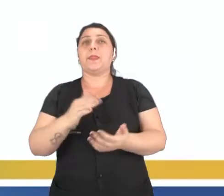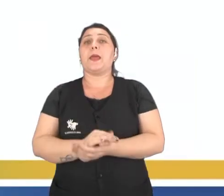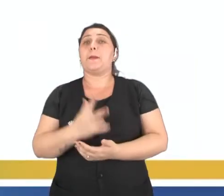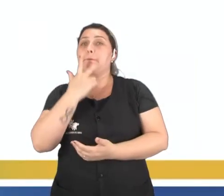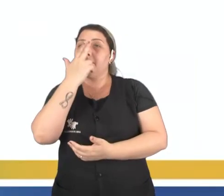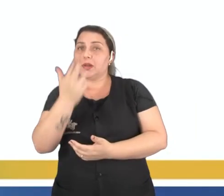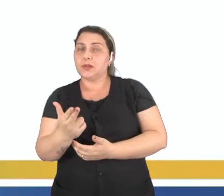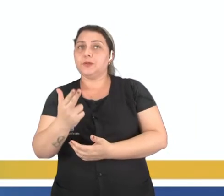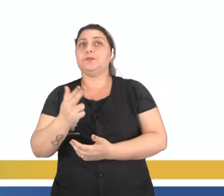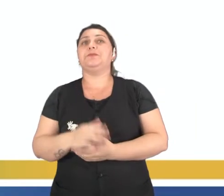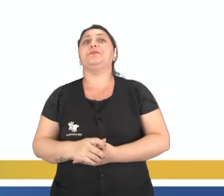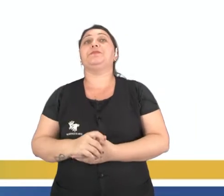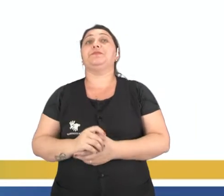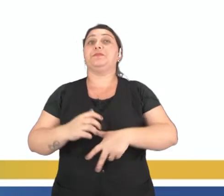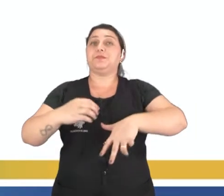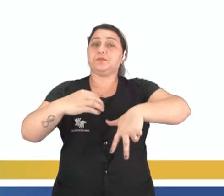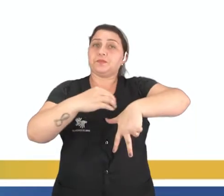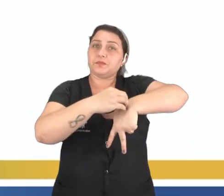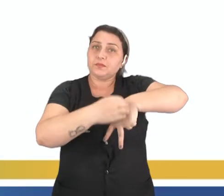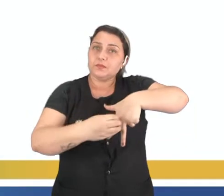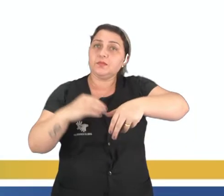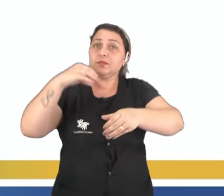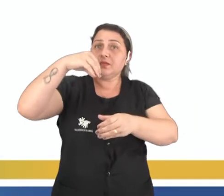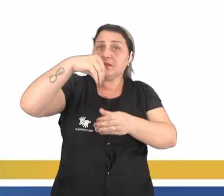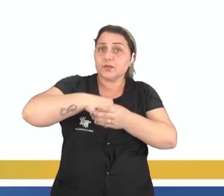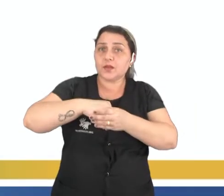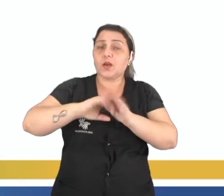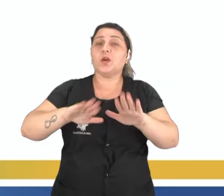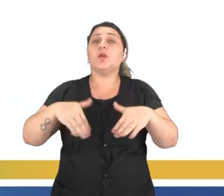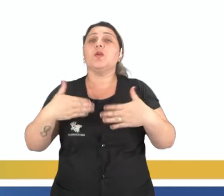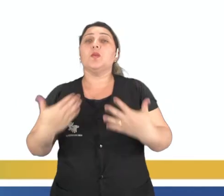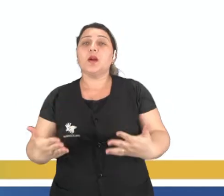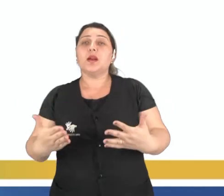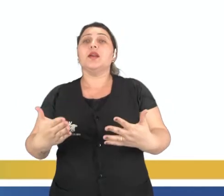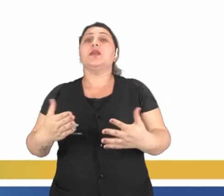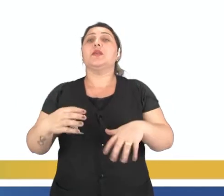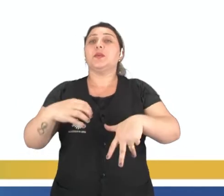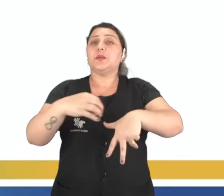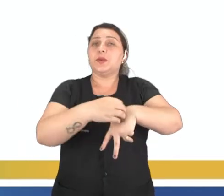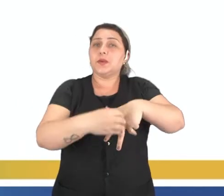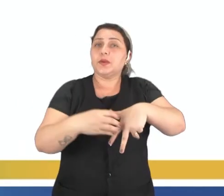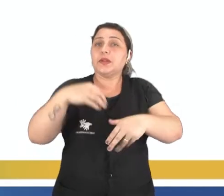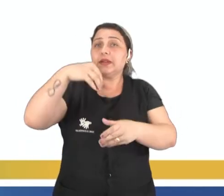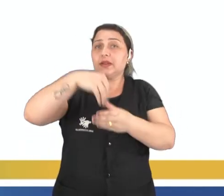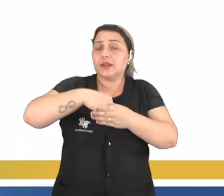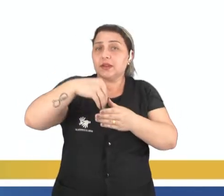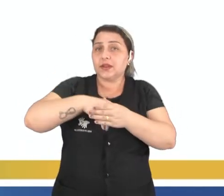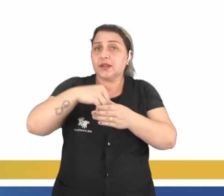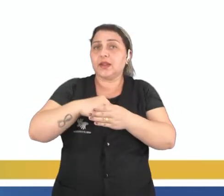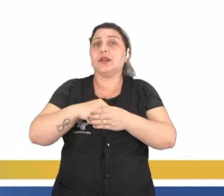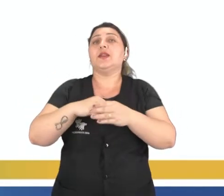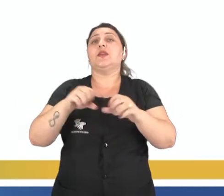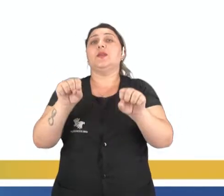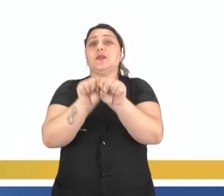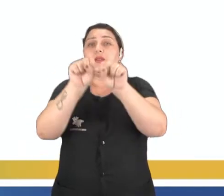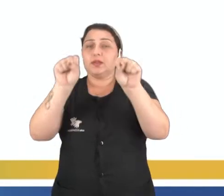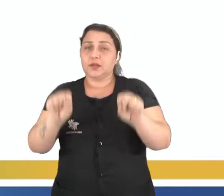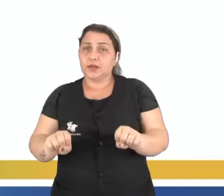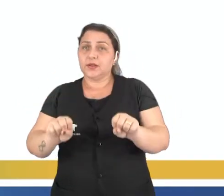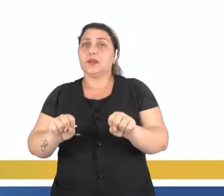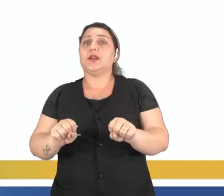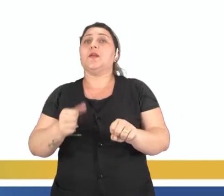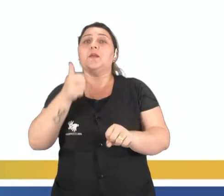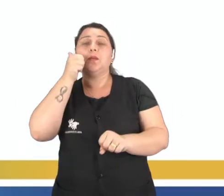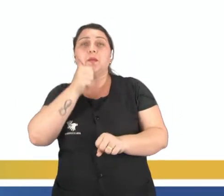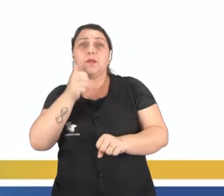Vamos agora para os órgãos internos. Então quais são os órgãos que estão internamente relacionados ao sistema reprodutor feminino?